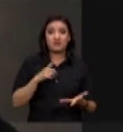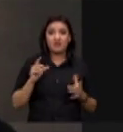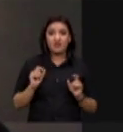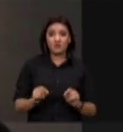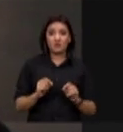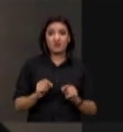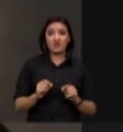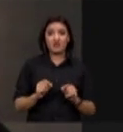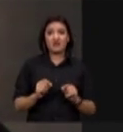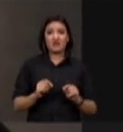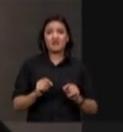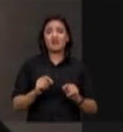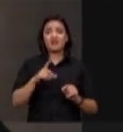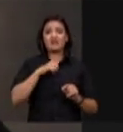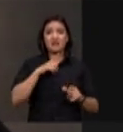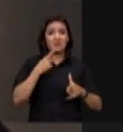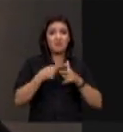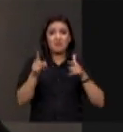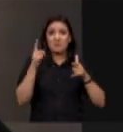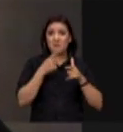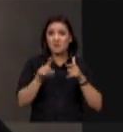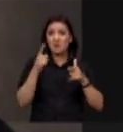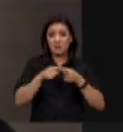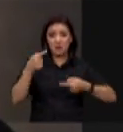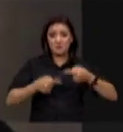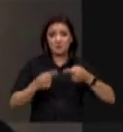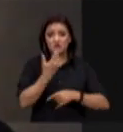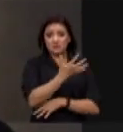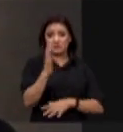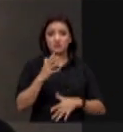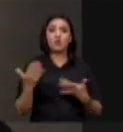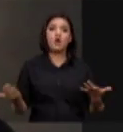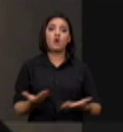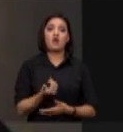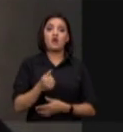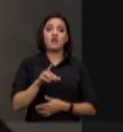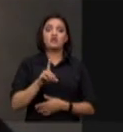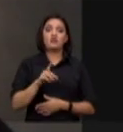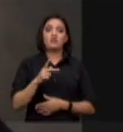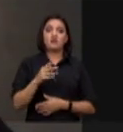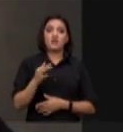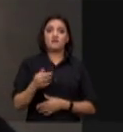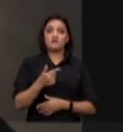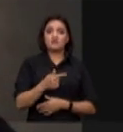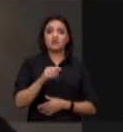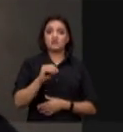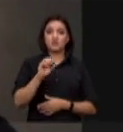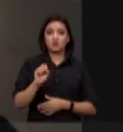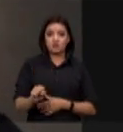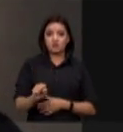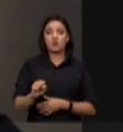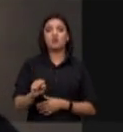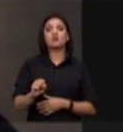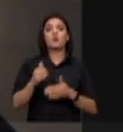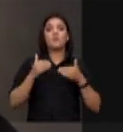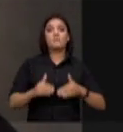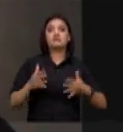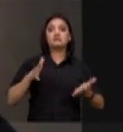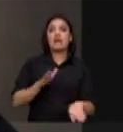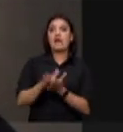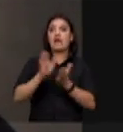inanição da política ambiental. Agora, por conta da DPF 708, o Ministério resolveu gastar todos os recursos do fundo Clima